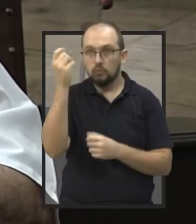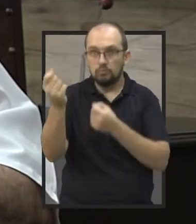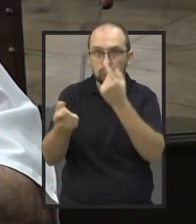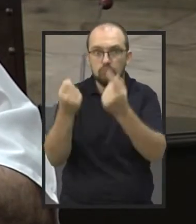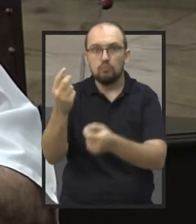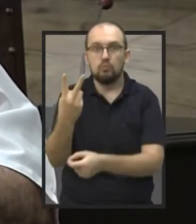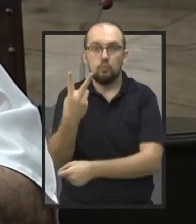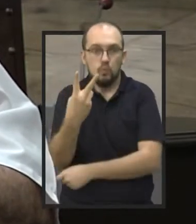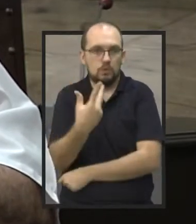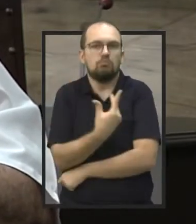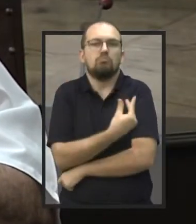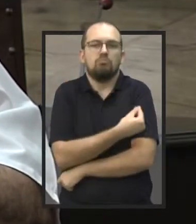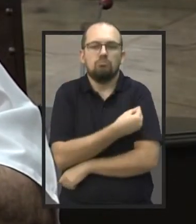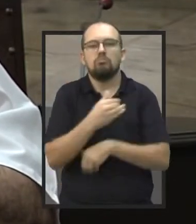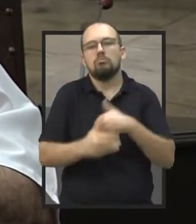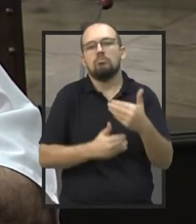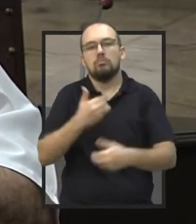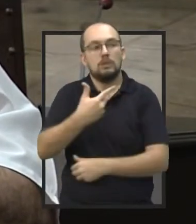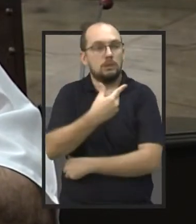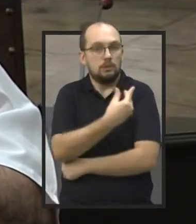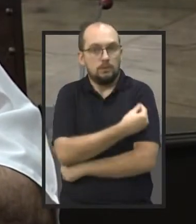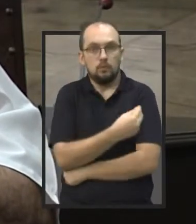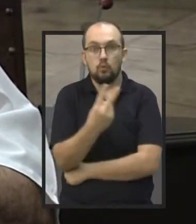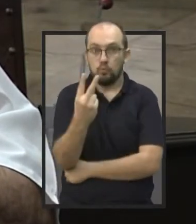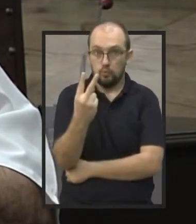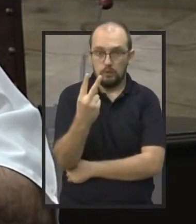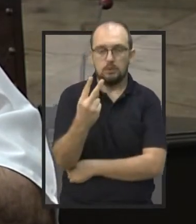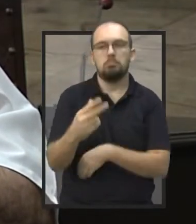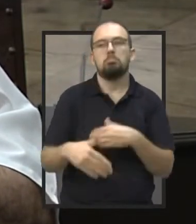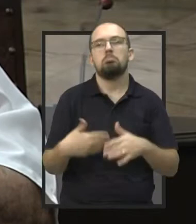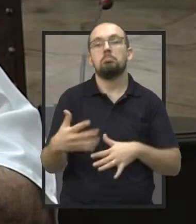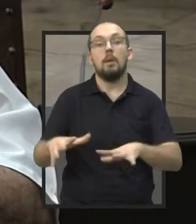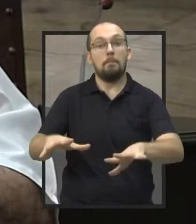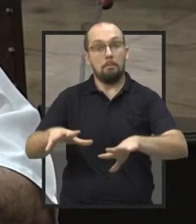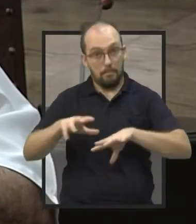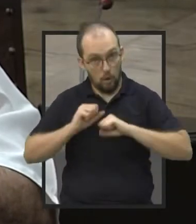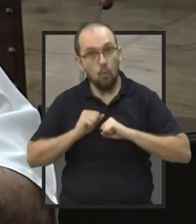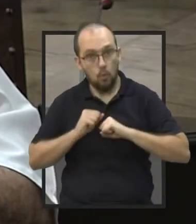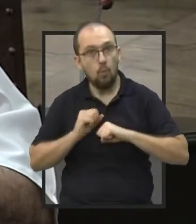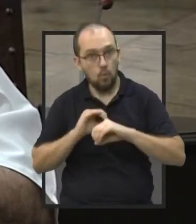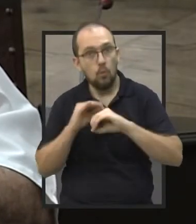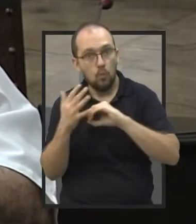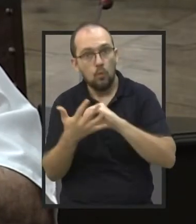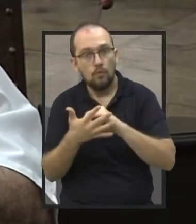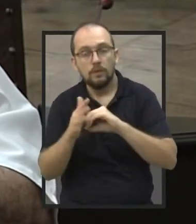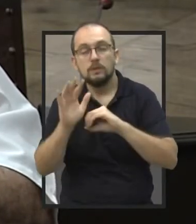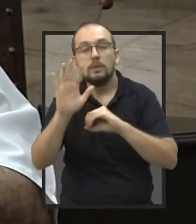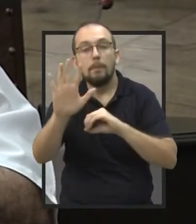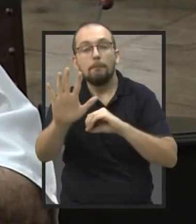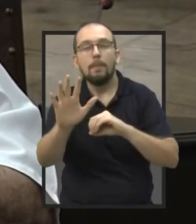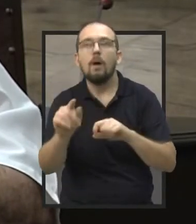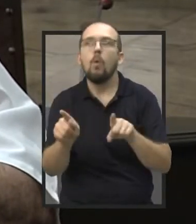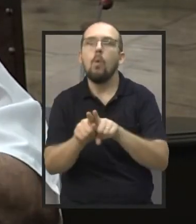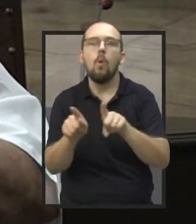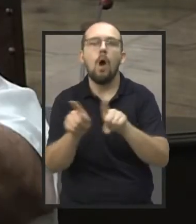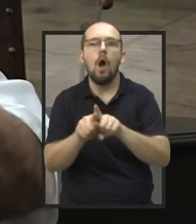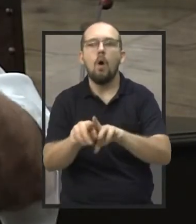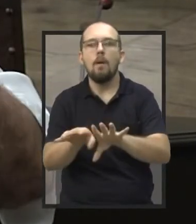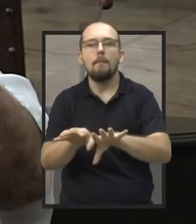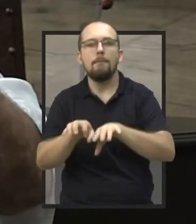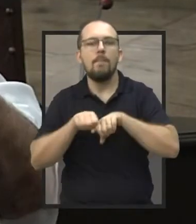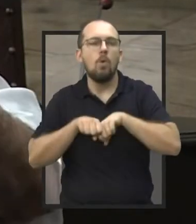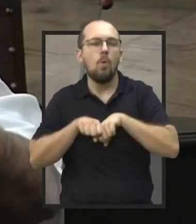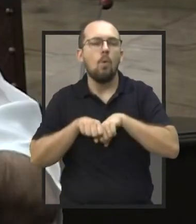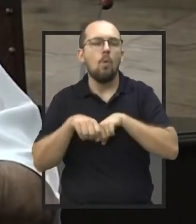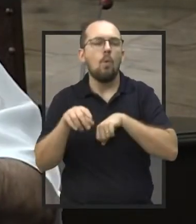da vacina, tiveram a Covid, mas tiveram uma Covid, vamos dizer, bem